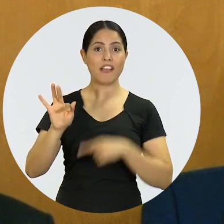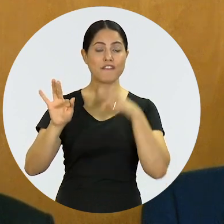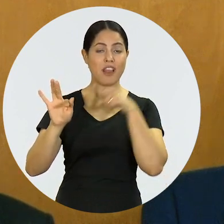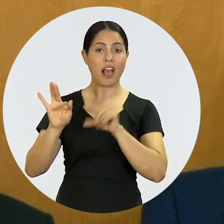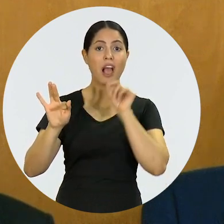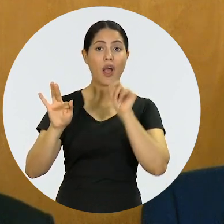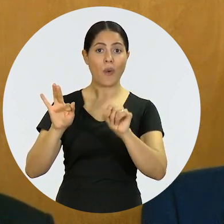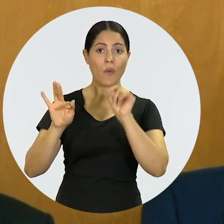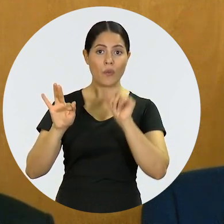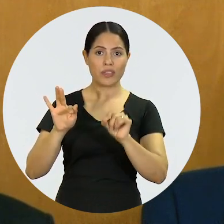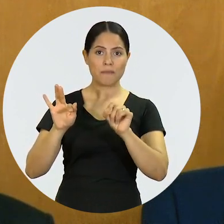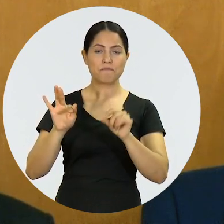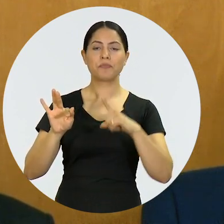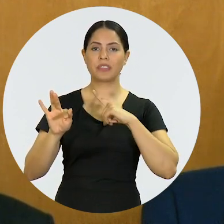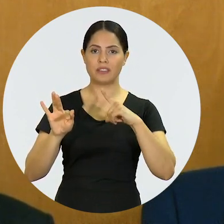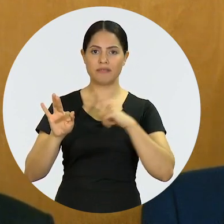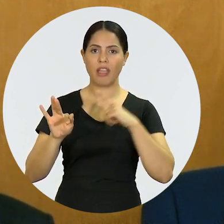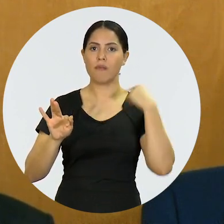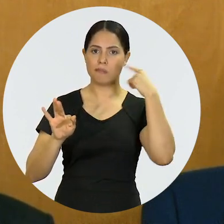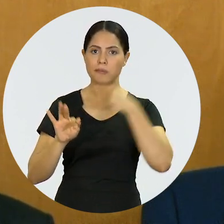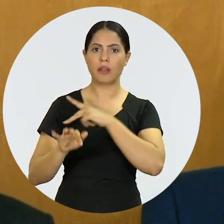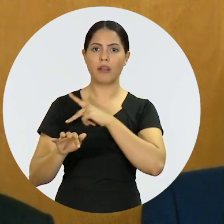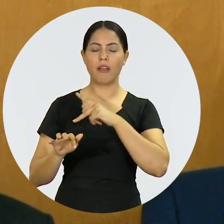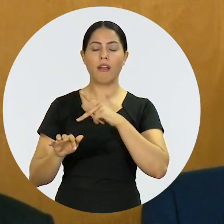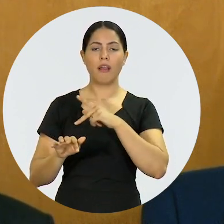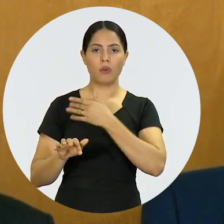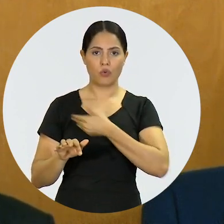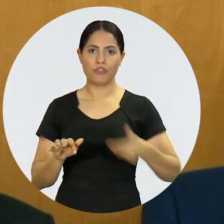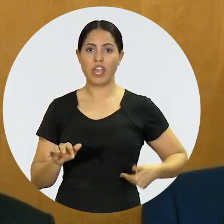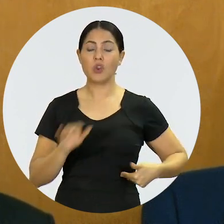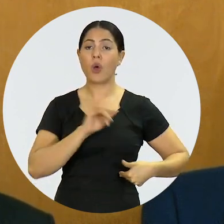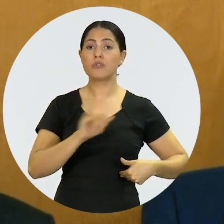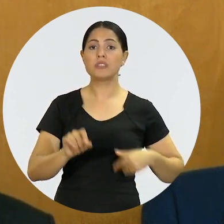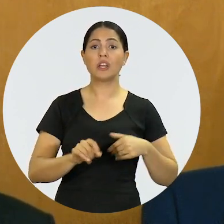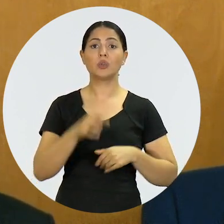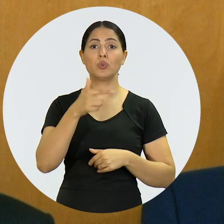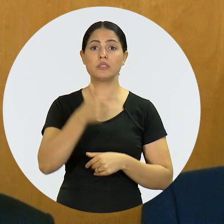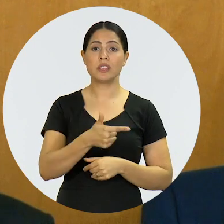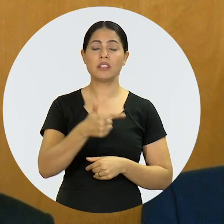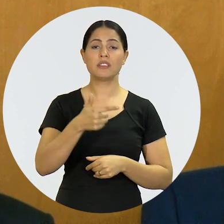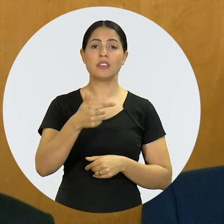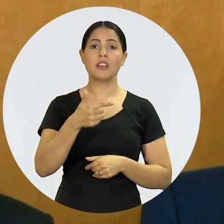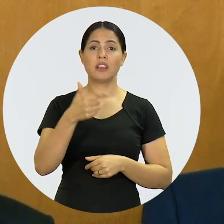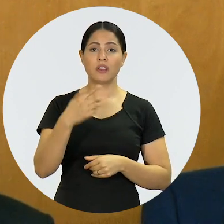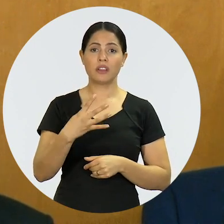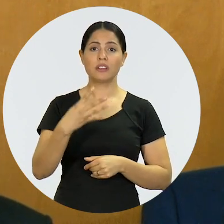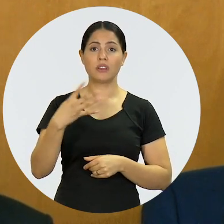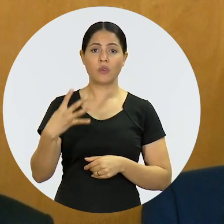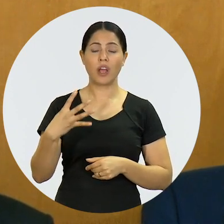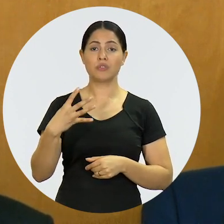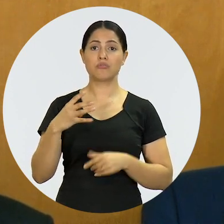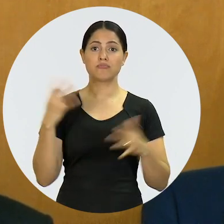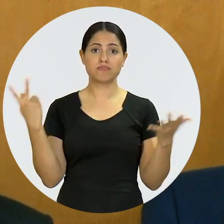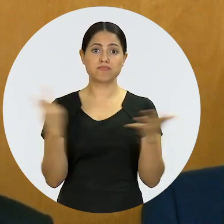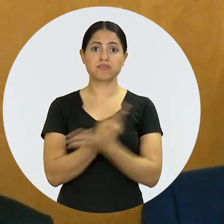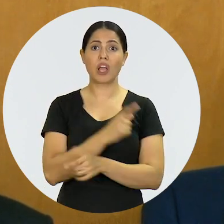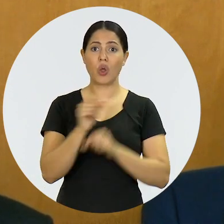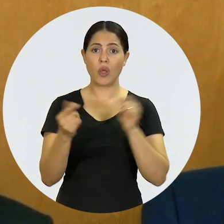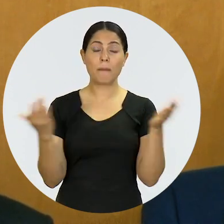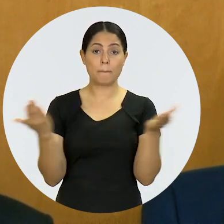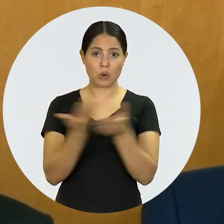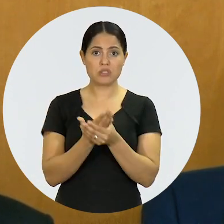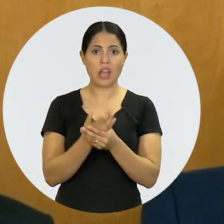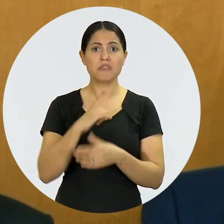a Procuradoria Constitucional acompanha 274 casos no Supremo Tribunal Federal. Sendo que,